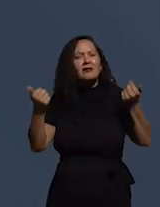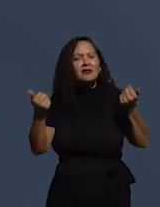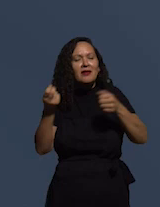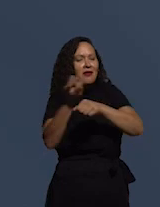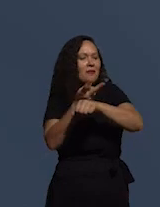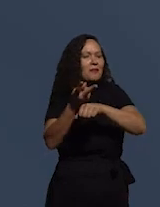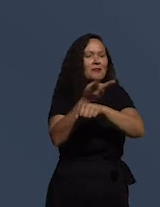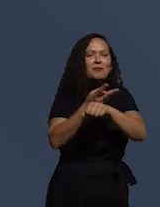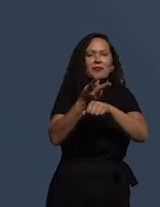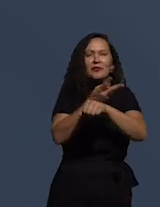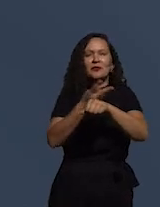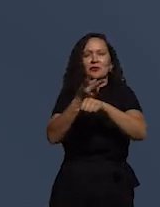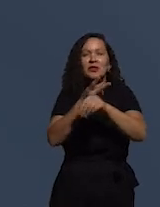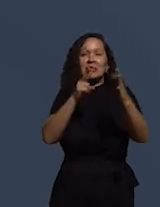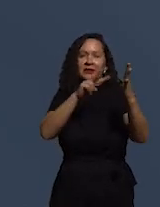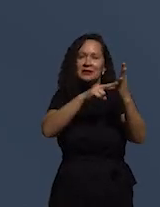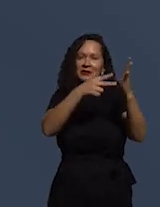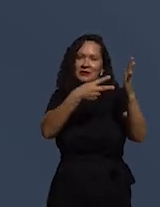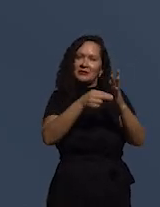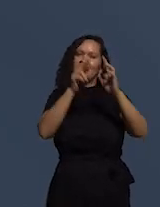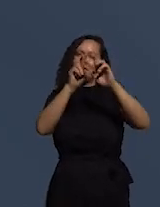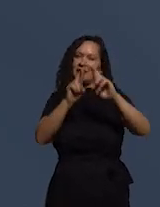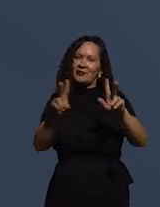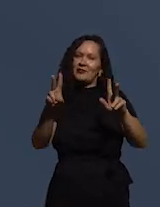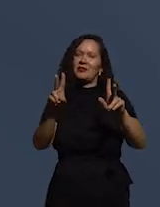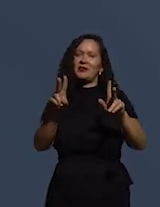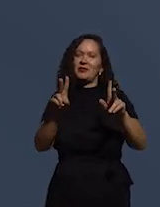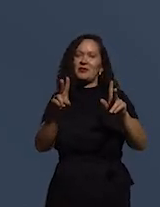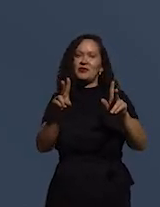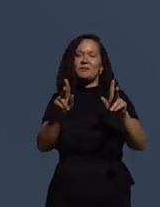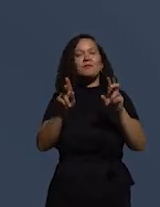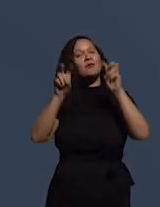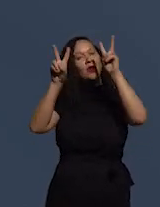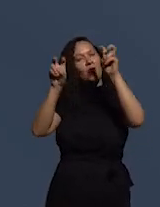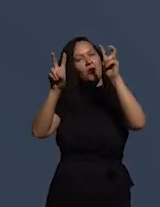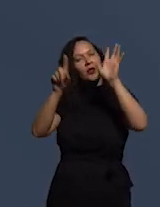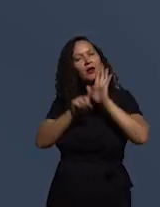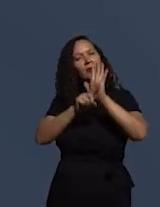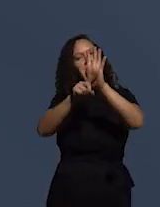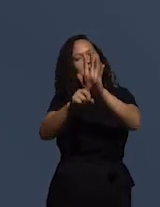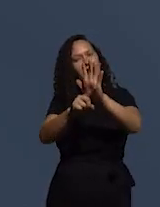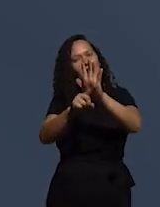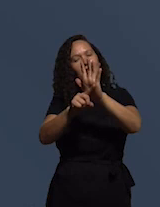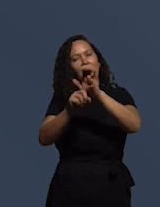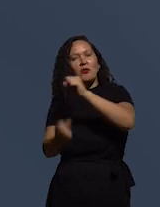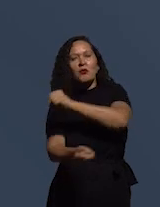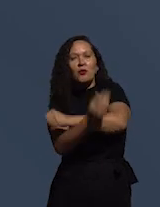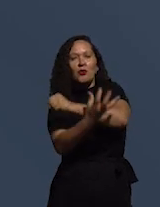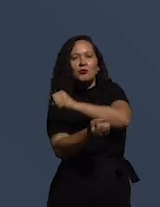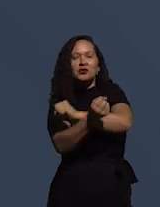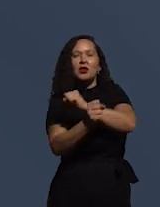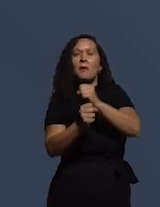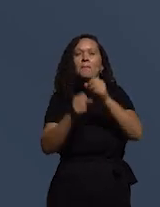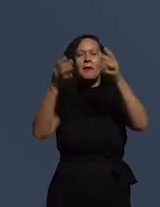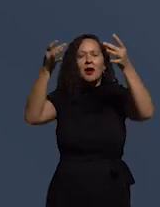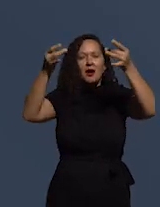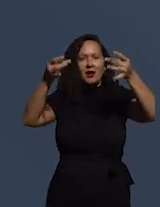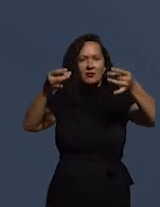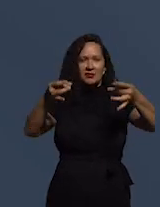ressignificação da própria abordagem da corrupção, suas nuances, seus